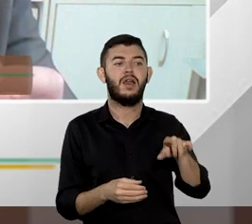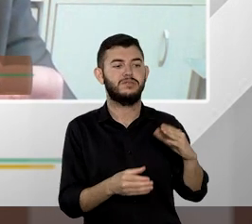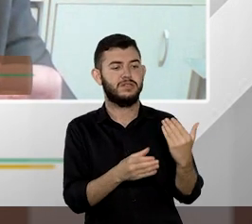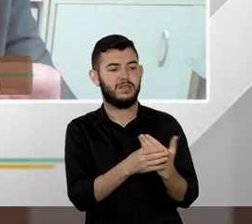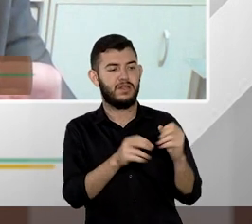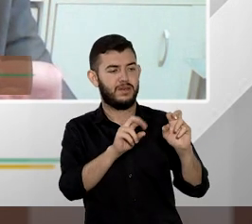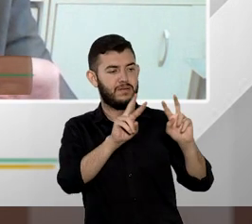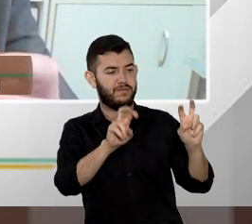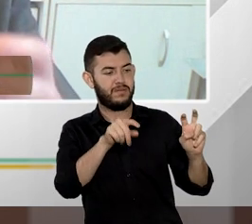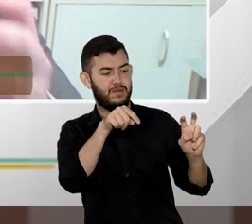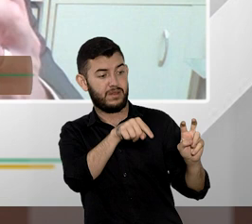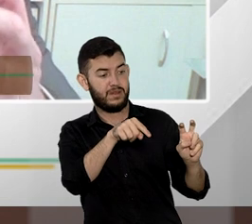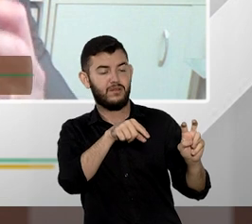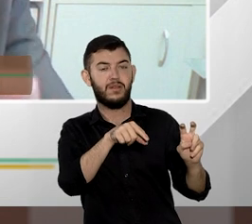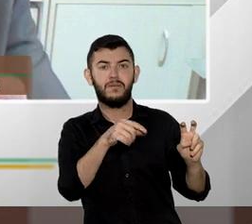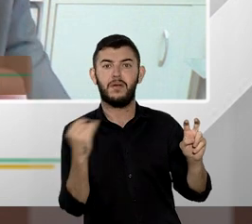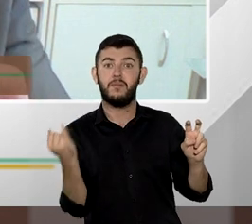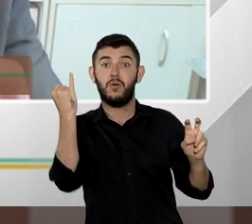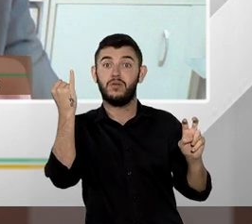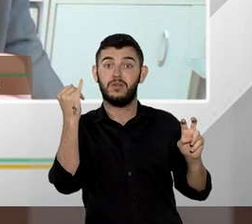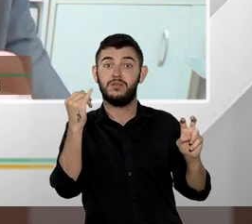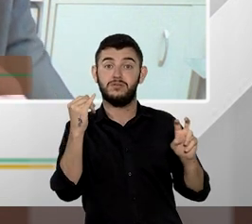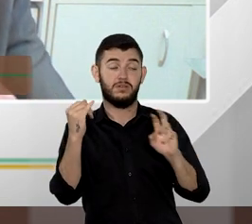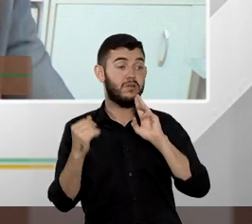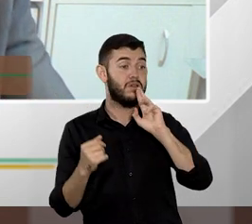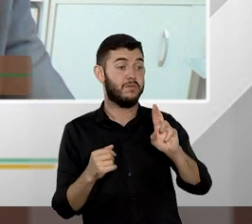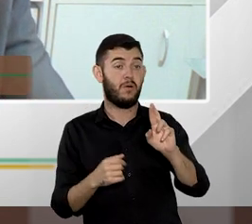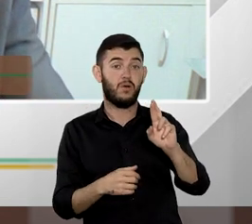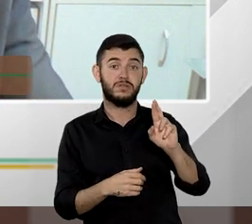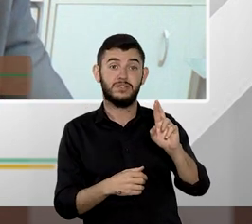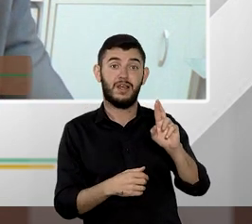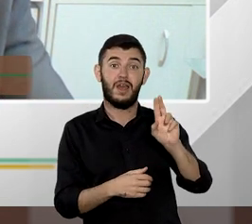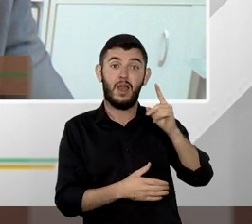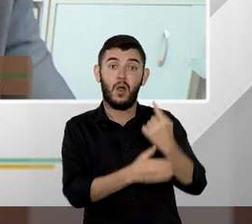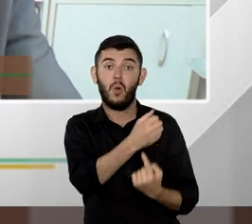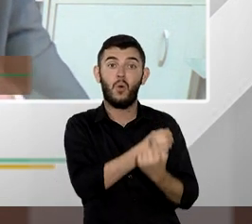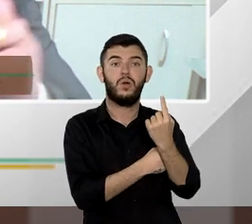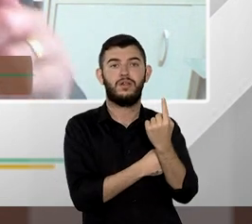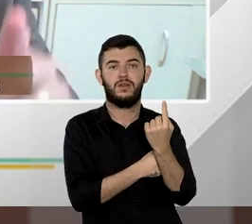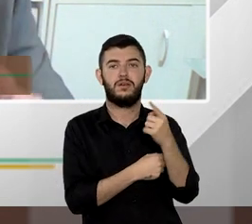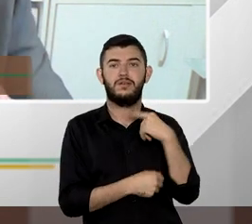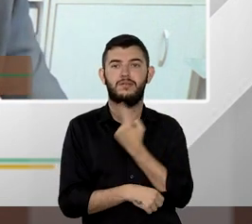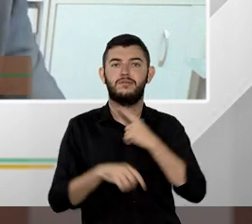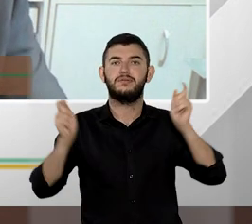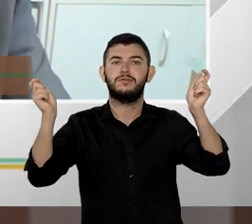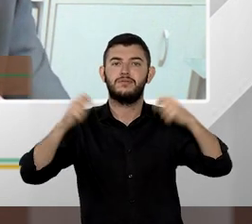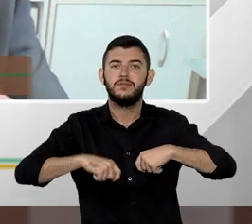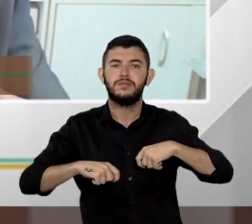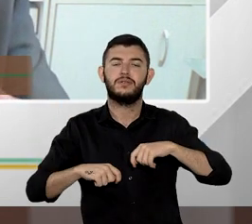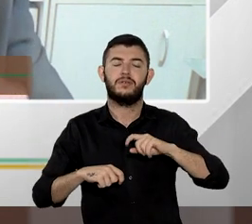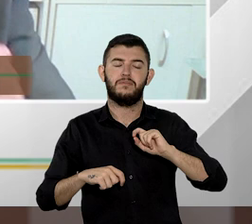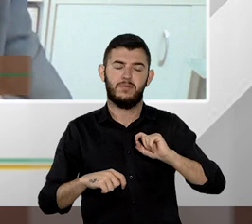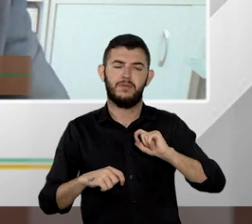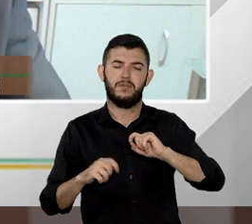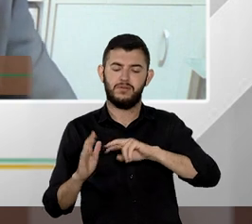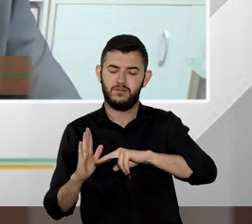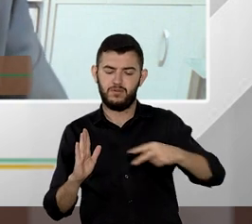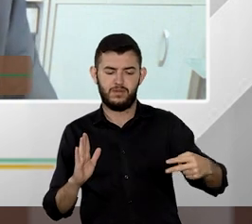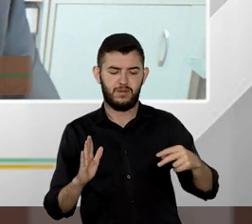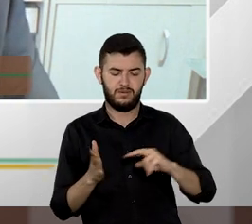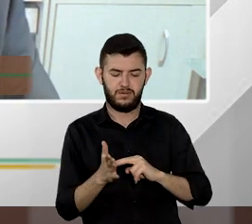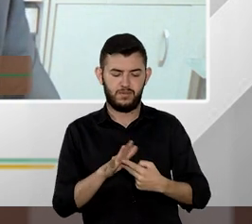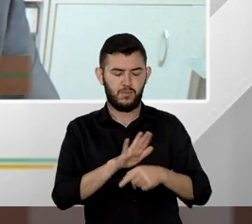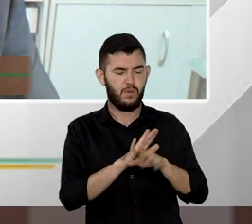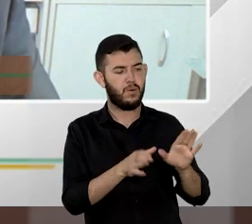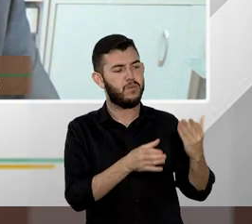à sociedade sobre aquele assunto e a partir daí nós temos as consequências processuais decorrentes